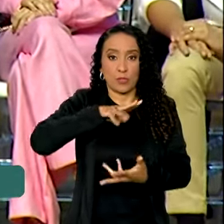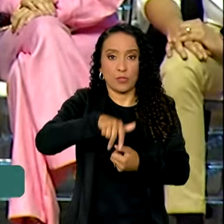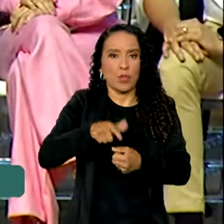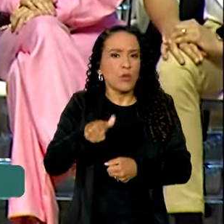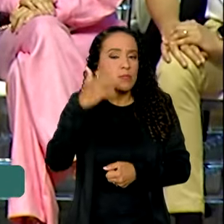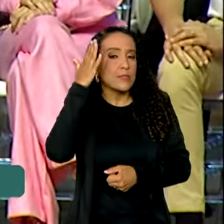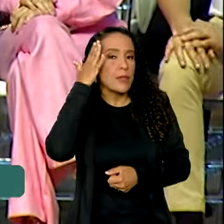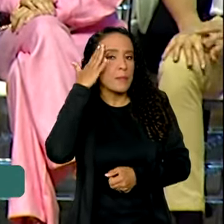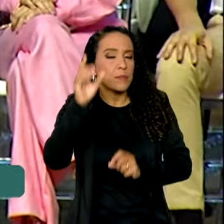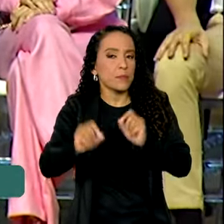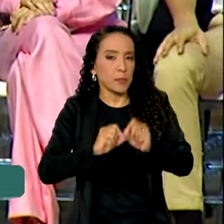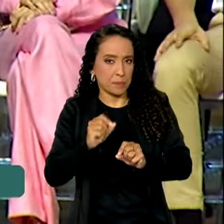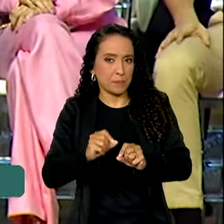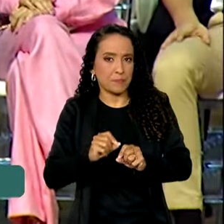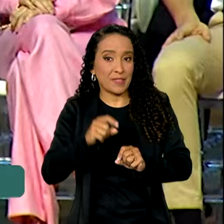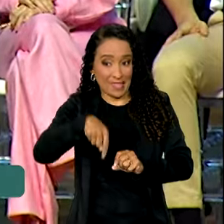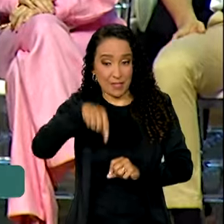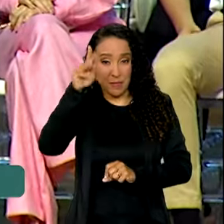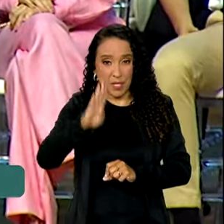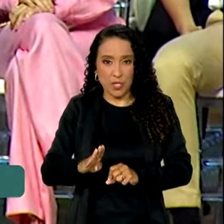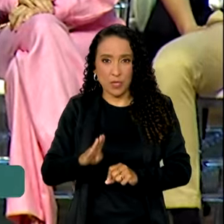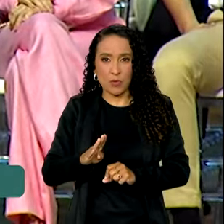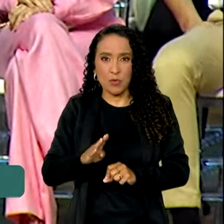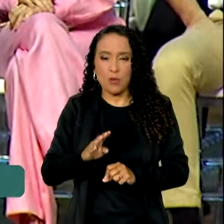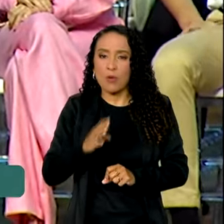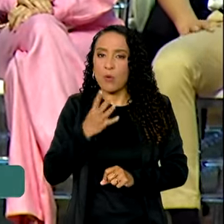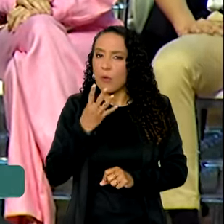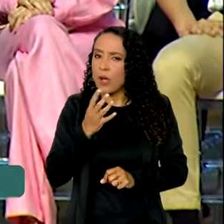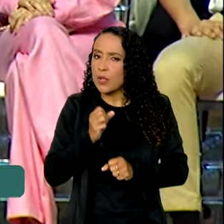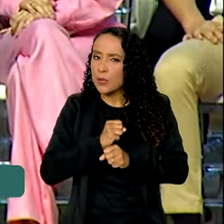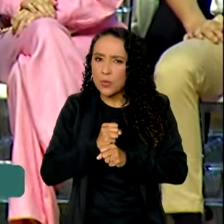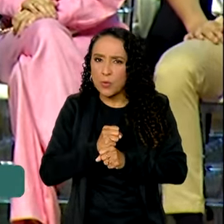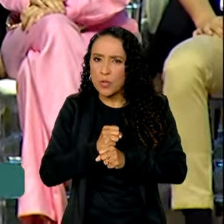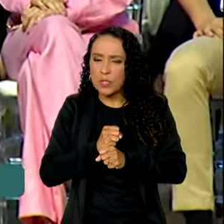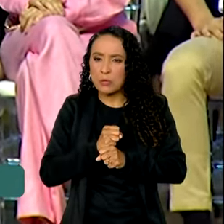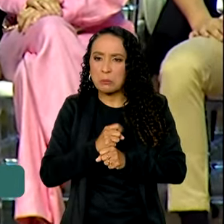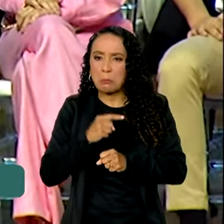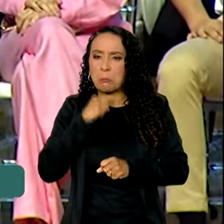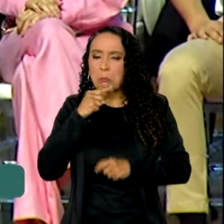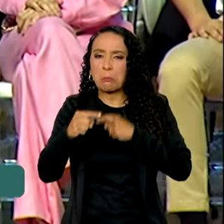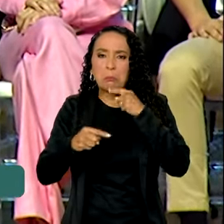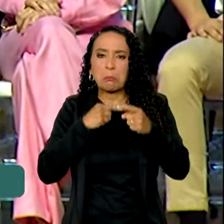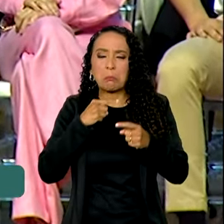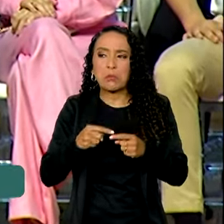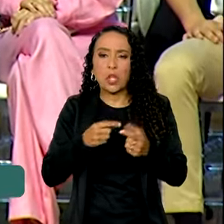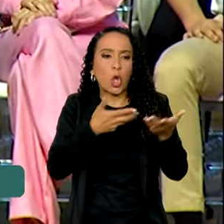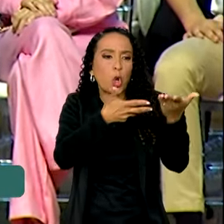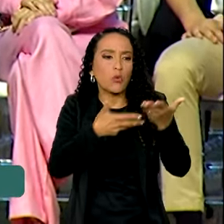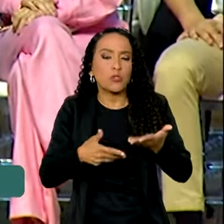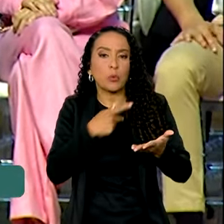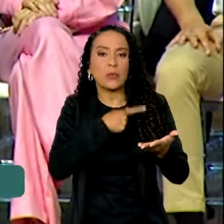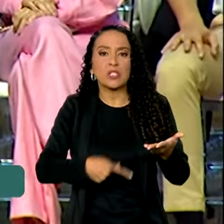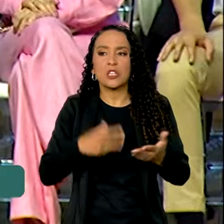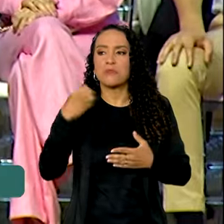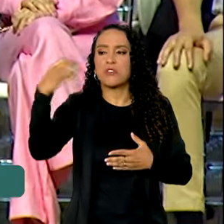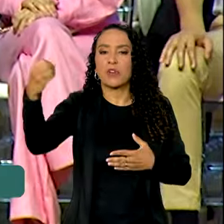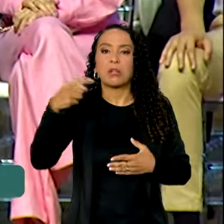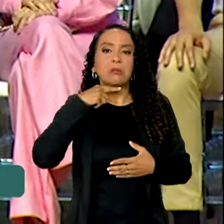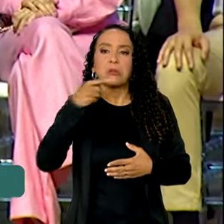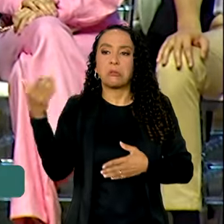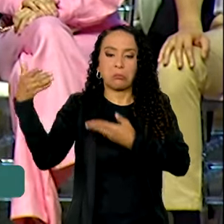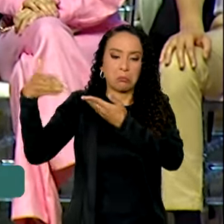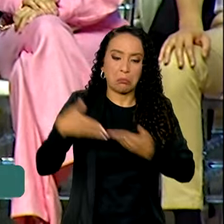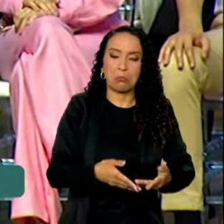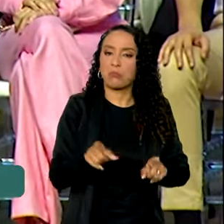vocês terem ideia, esse país passou quatro anos sem ninguém convidar o presidente para viajar e ninguém queria vir aqui.